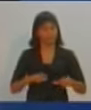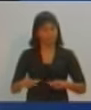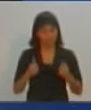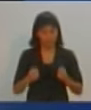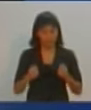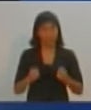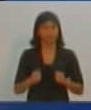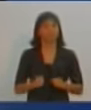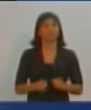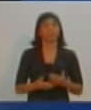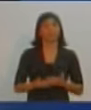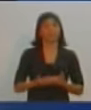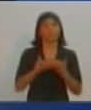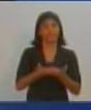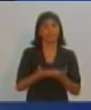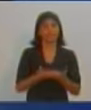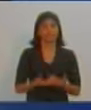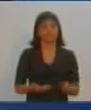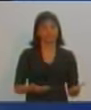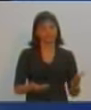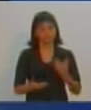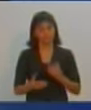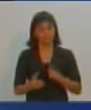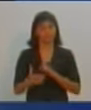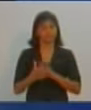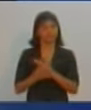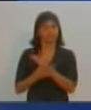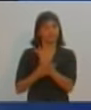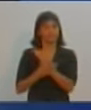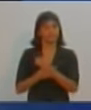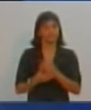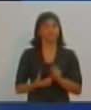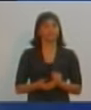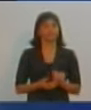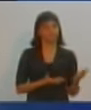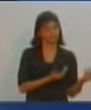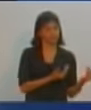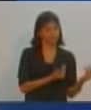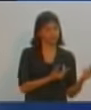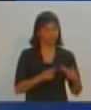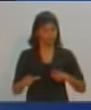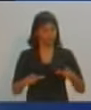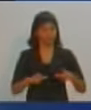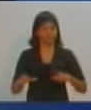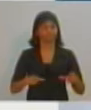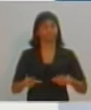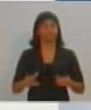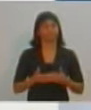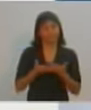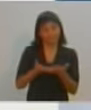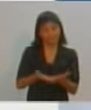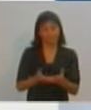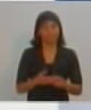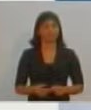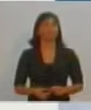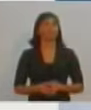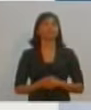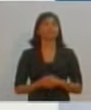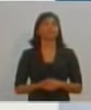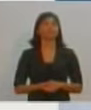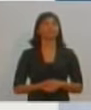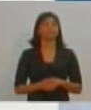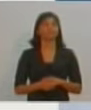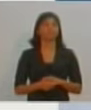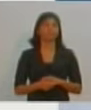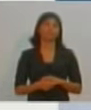esses empregos que estão saindo da nossa cidade, além da capacitação dos nossos jovens. Ok, candidato. Muito obrigada. E